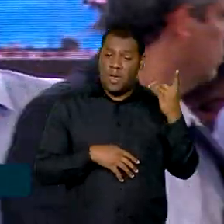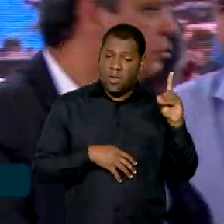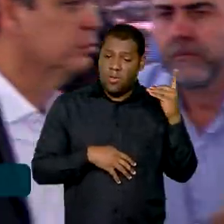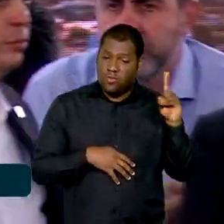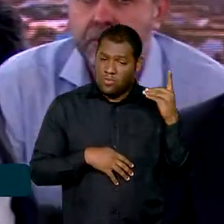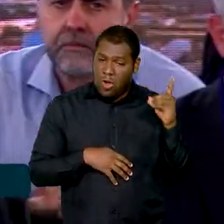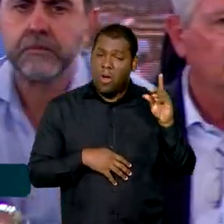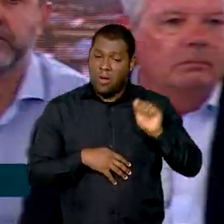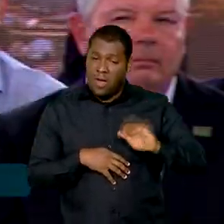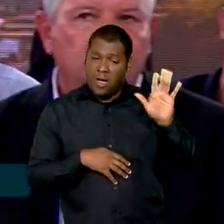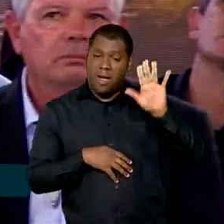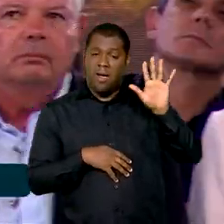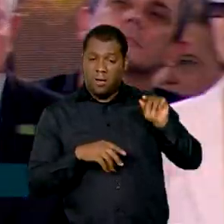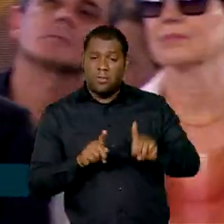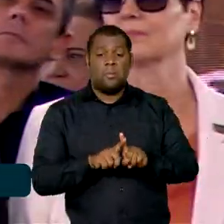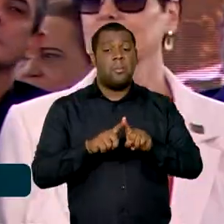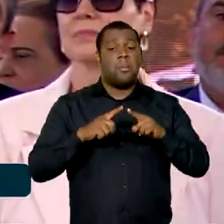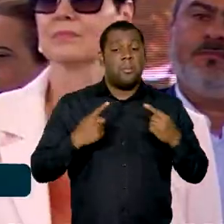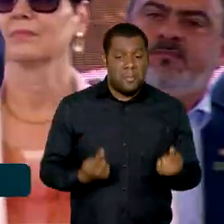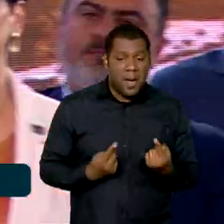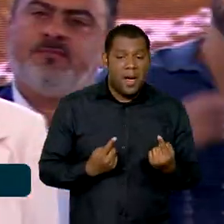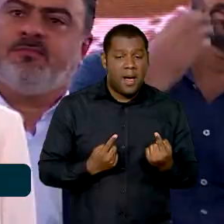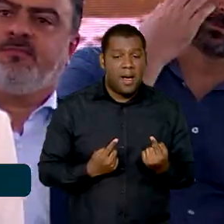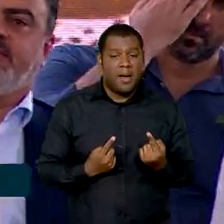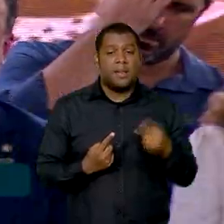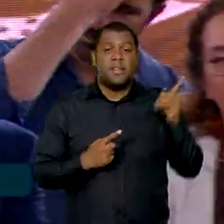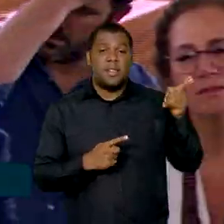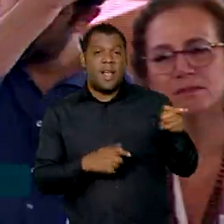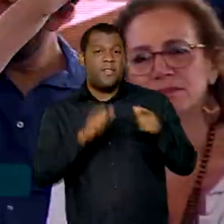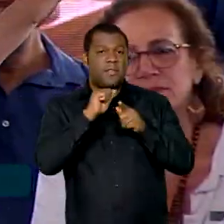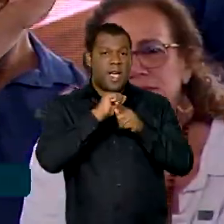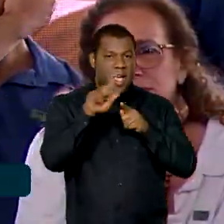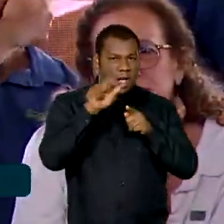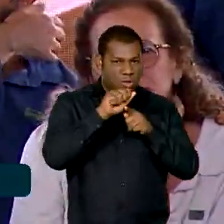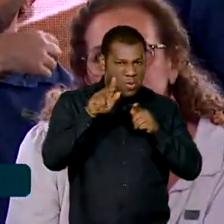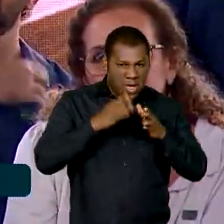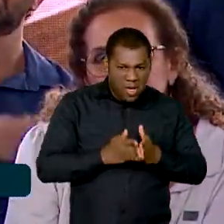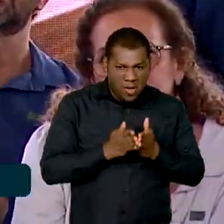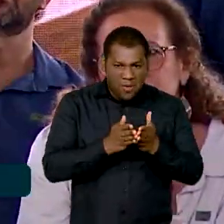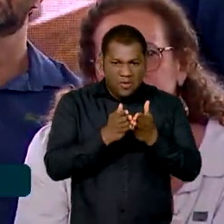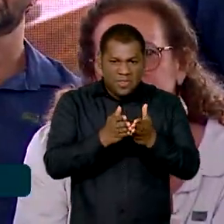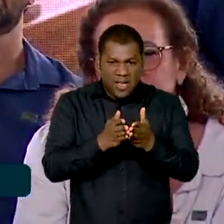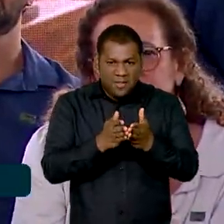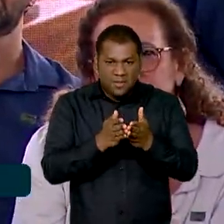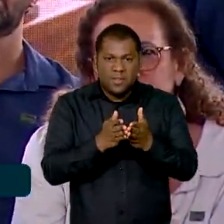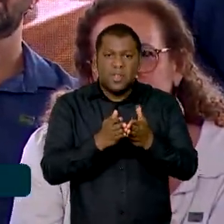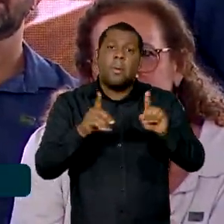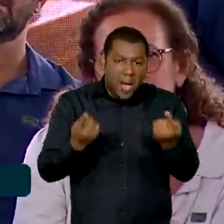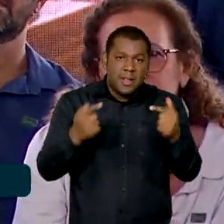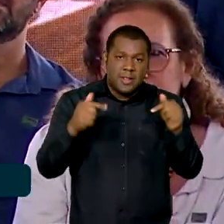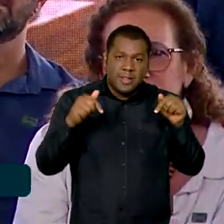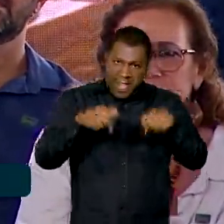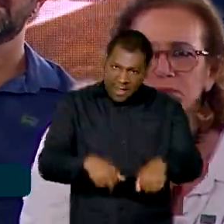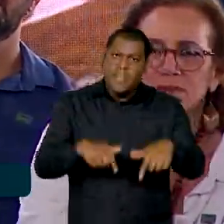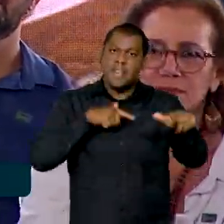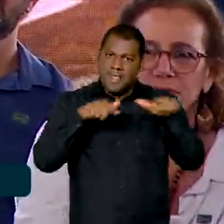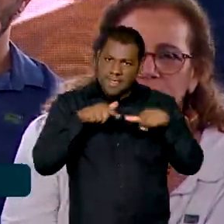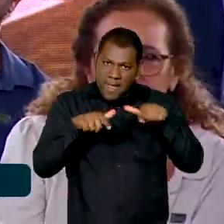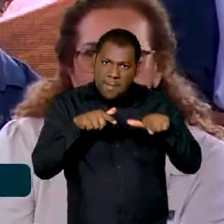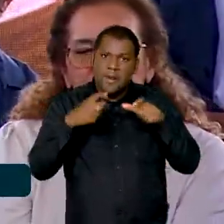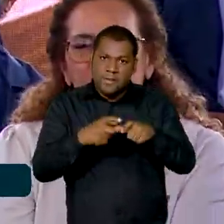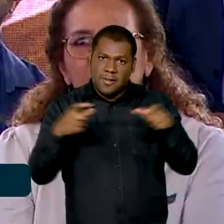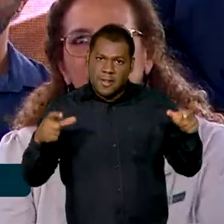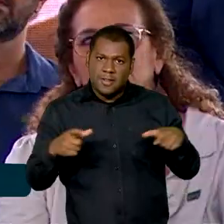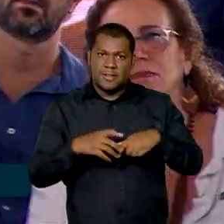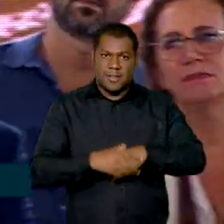mas o fato de a gente alugar um navio lá fora, a gente não vai gerar emprego aqui. A gente vai criar pequenas